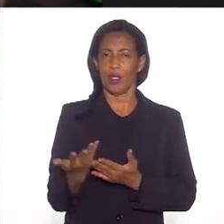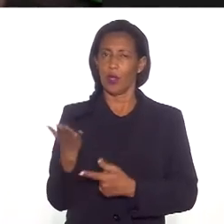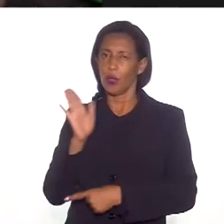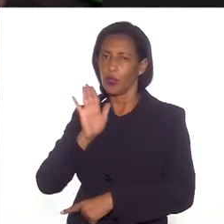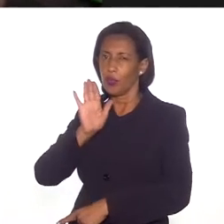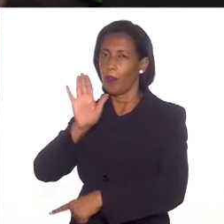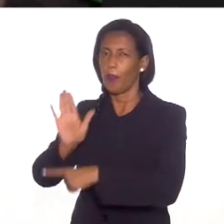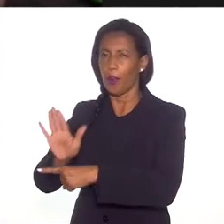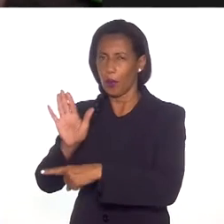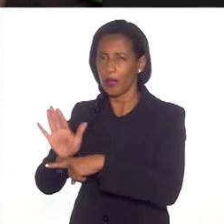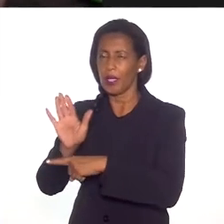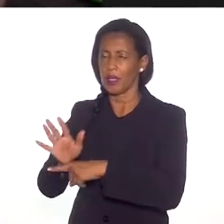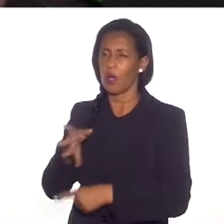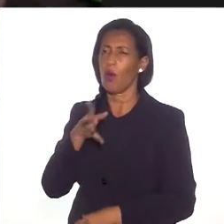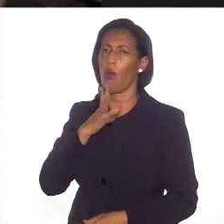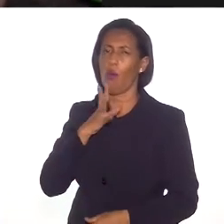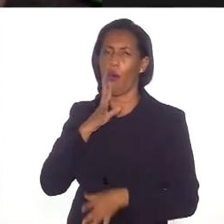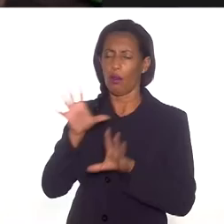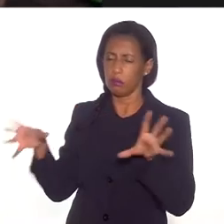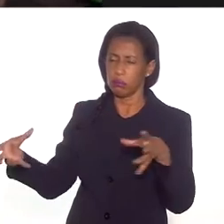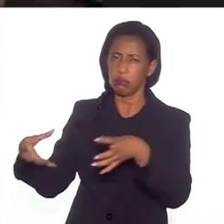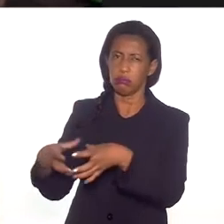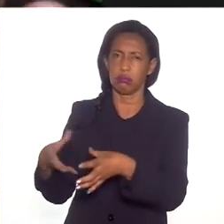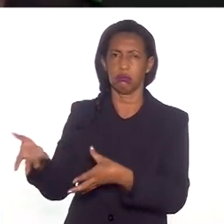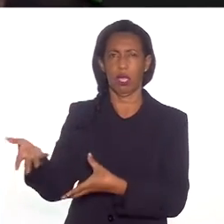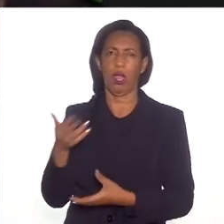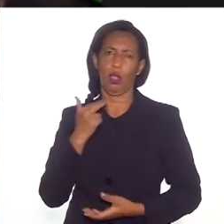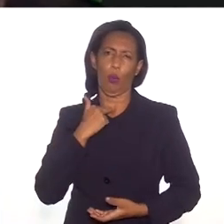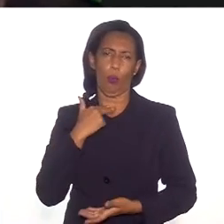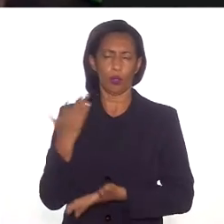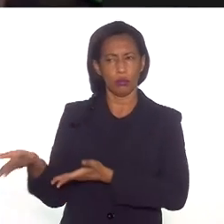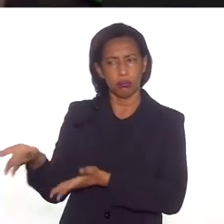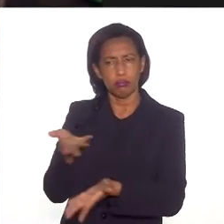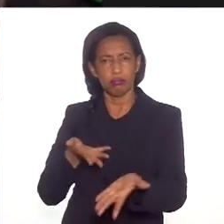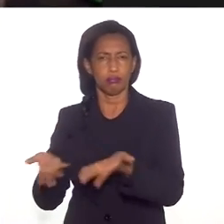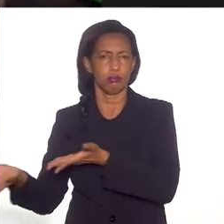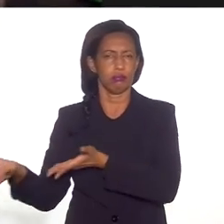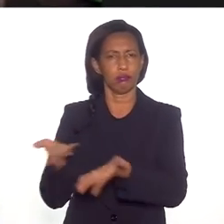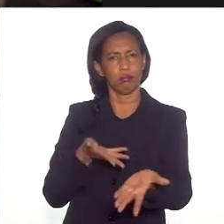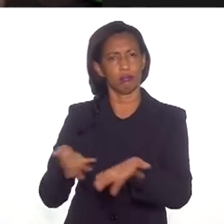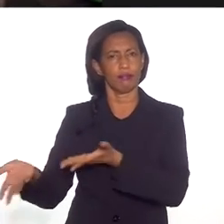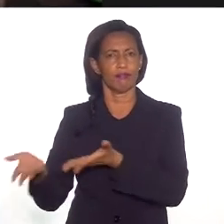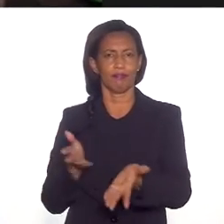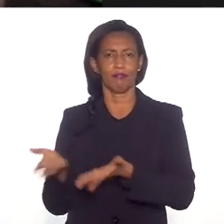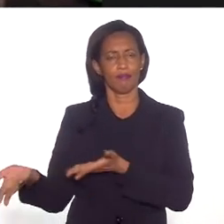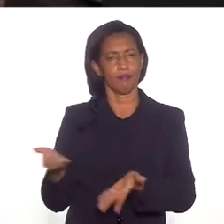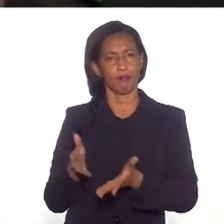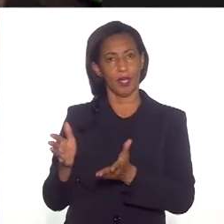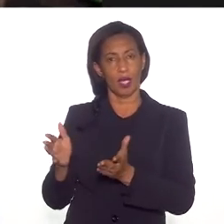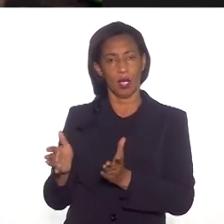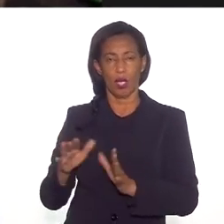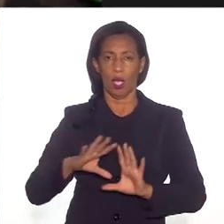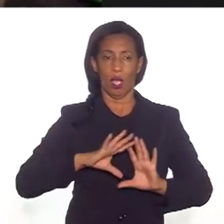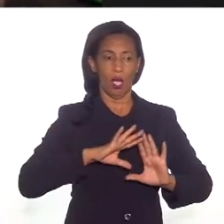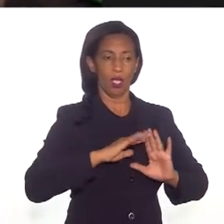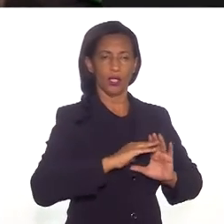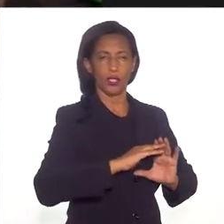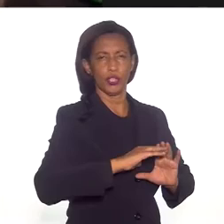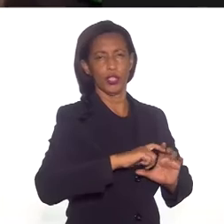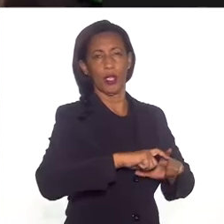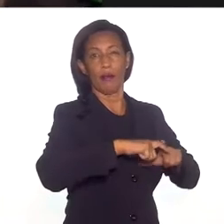sentido de proteção desses conhecimentos, de fazer a intermediação, a negociação entre os grandes